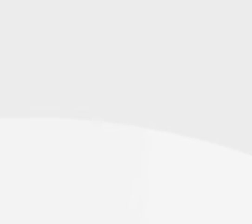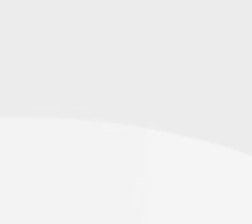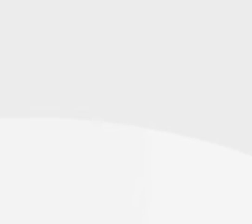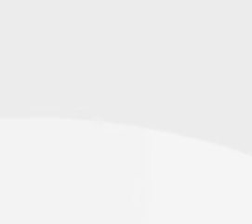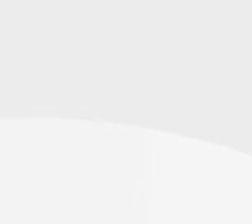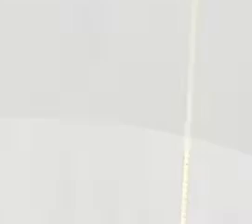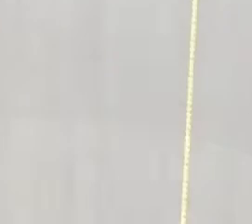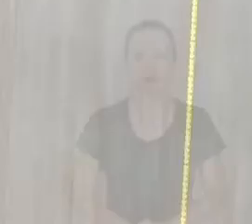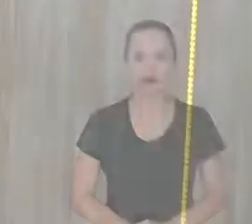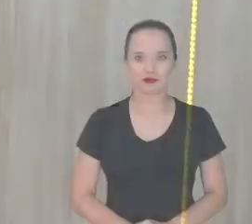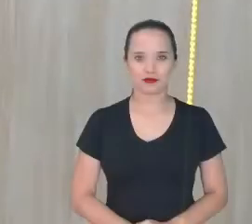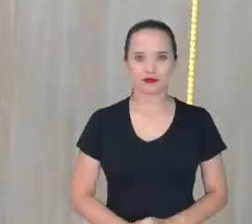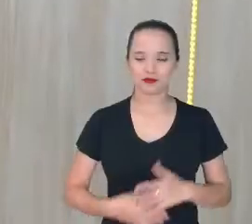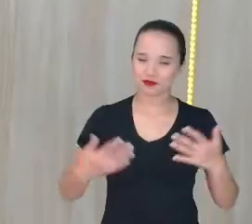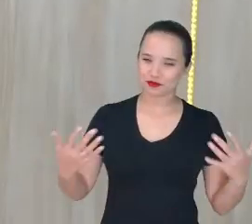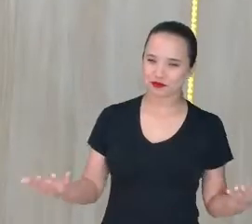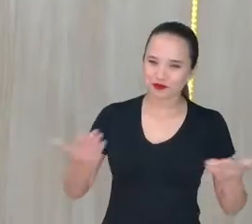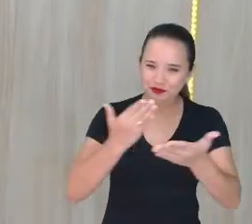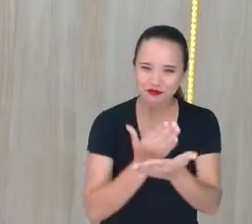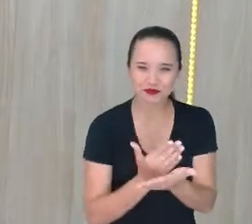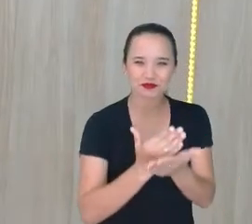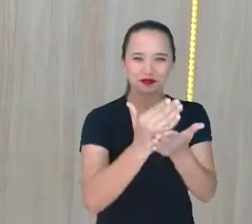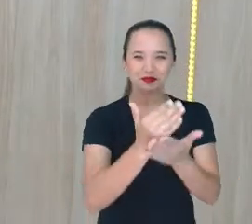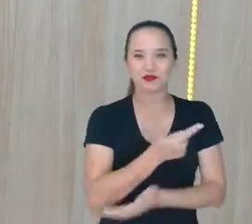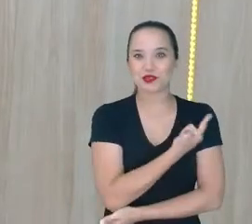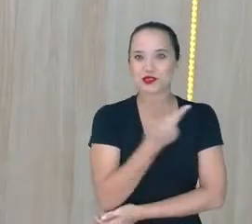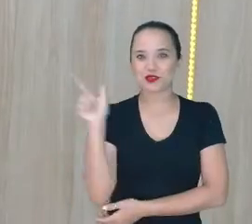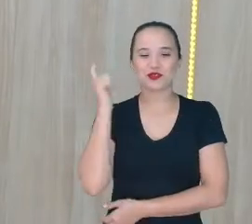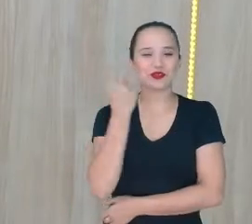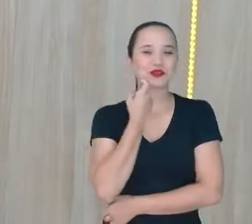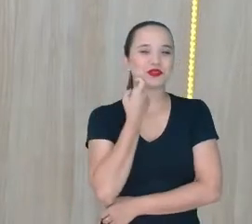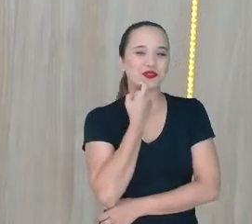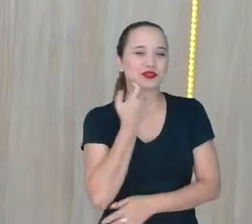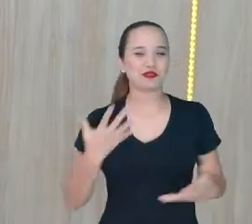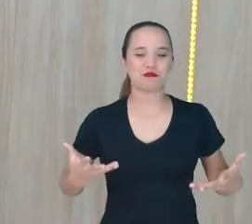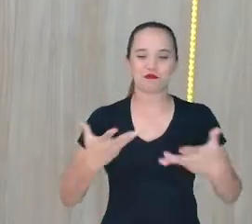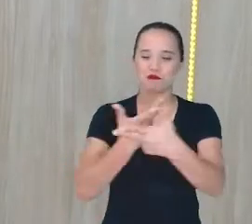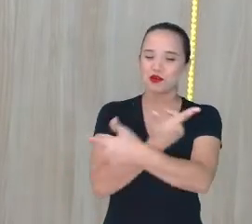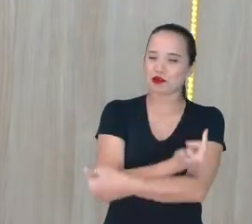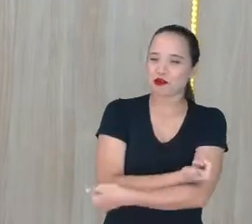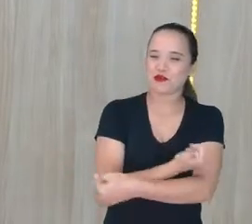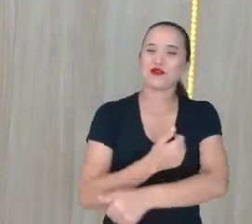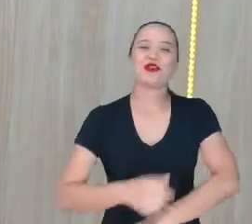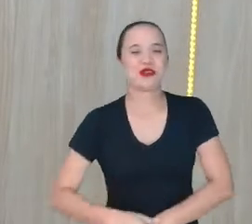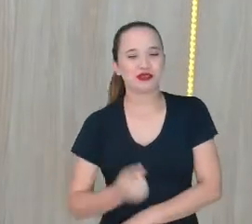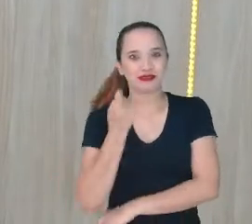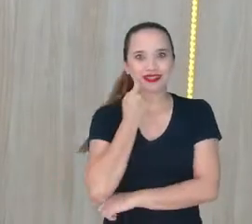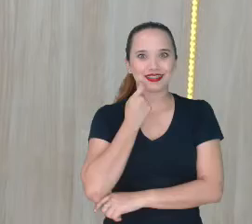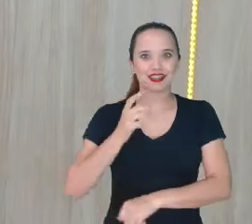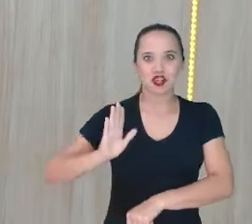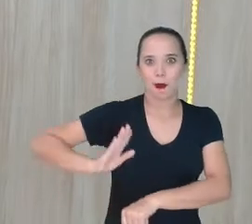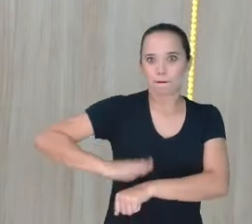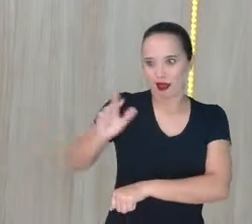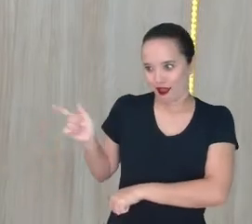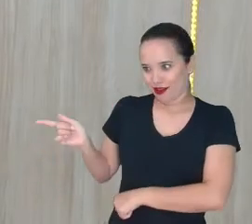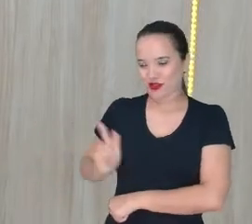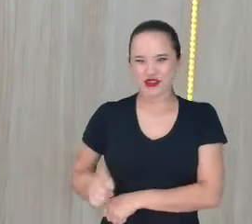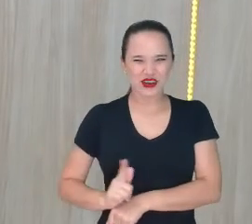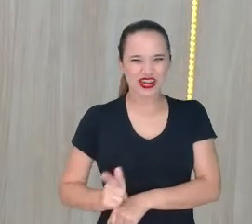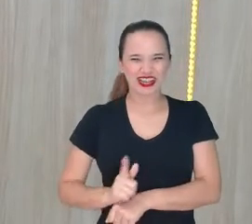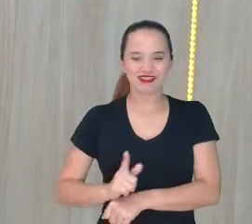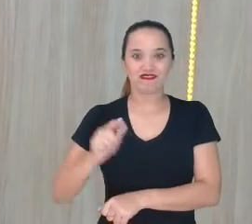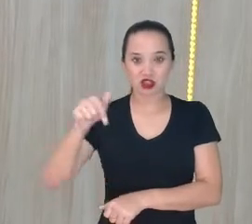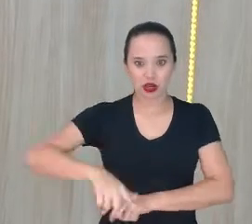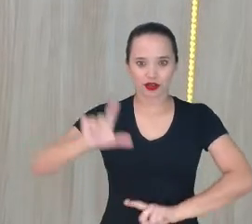Música Iniciando mais uma sexta-feira maravilhosa, aquela sexta-feira mais geográfica da televisão brasileira